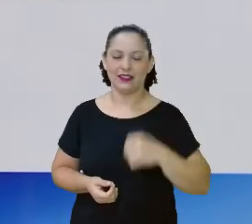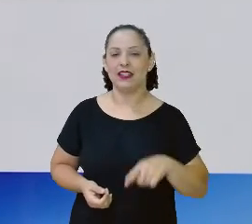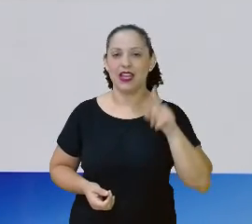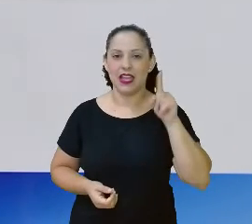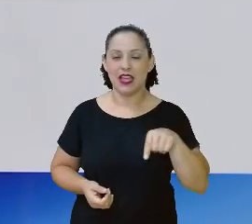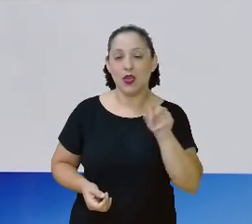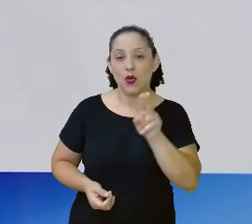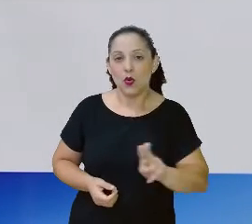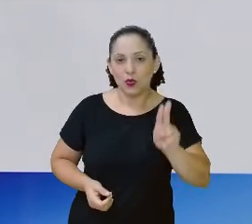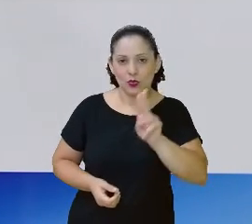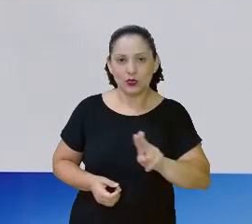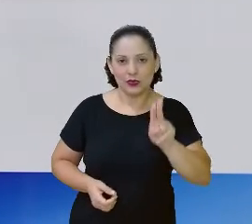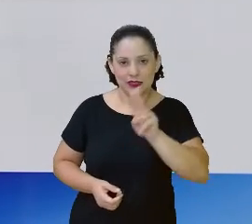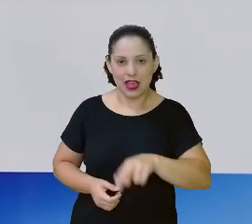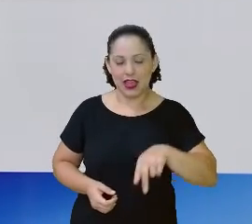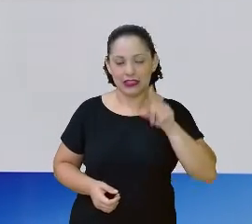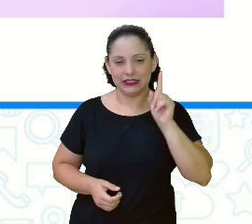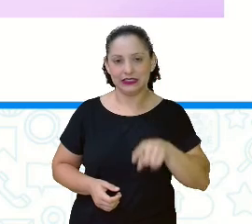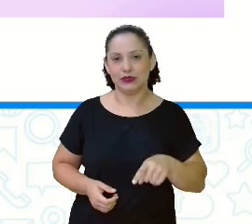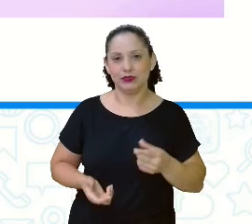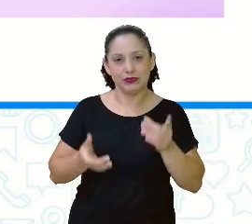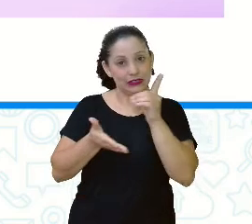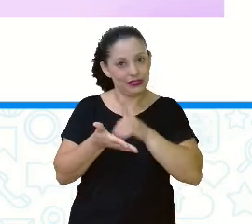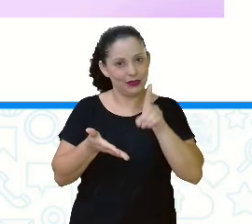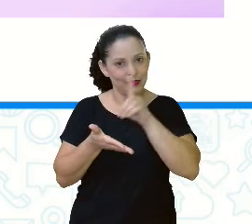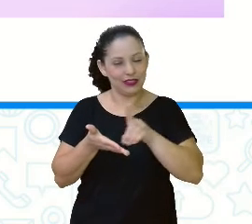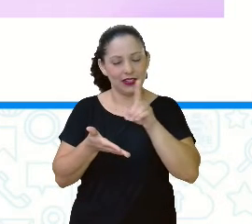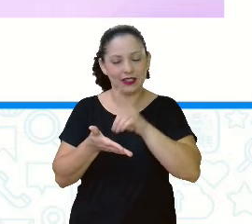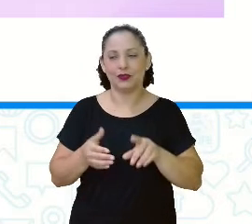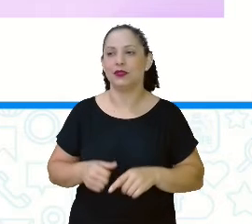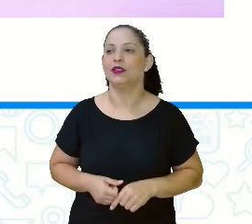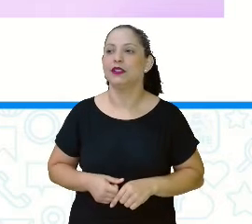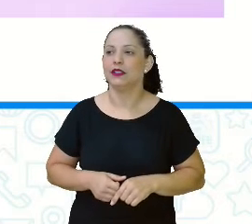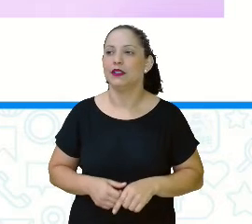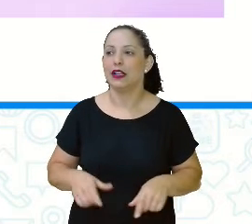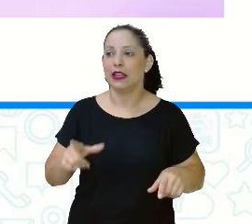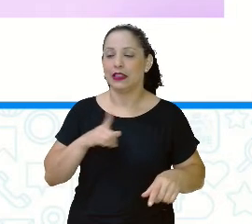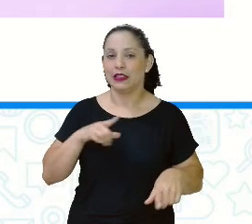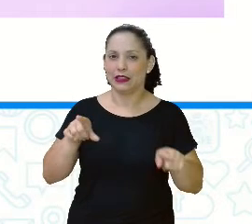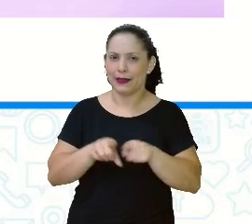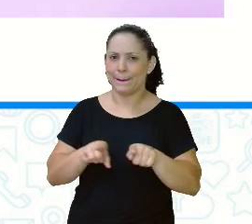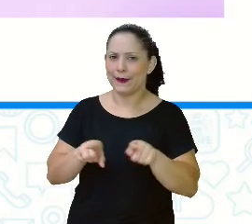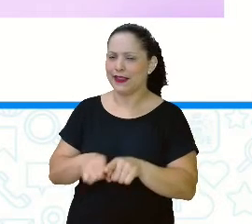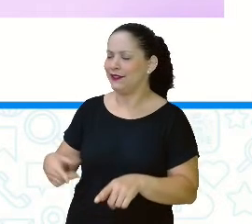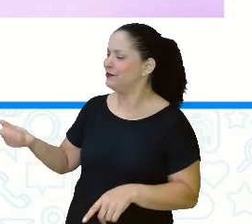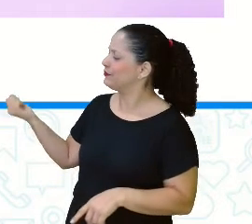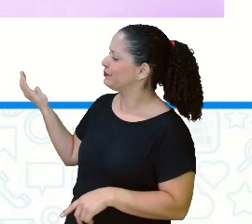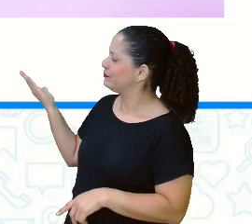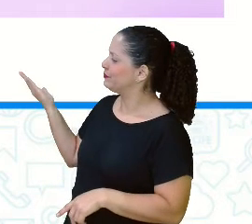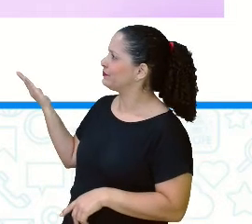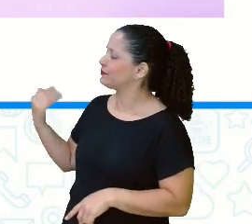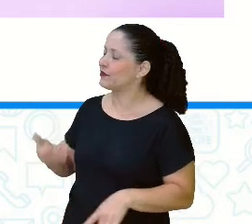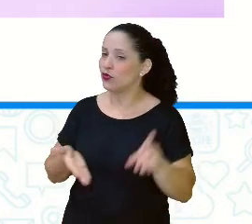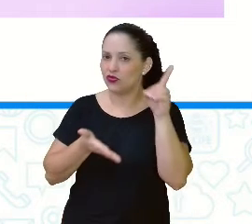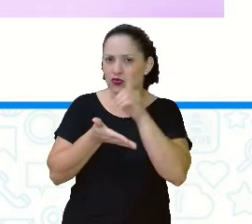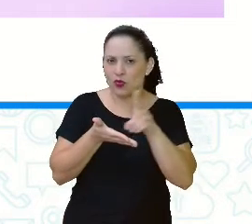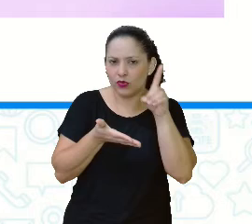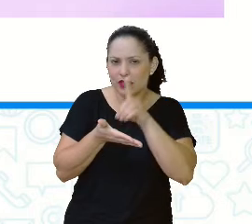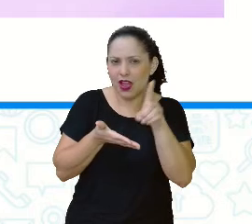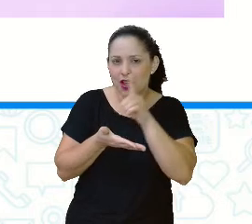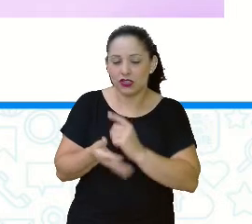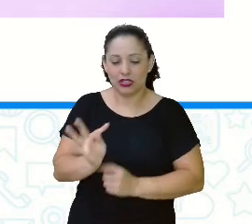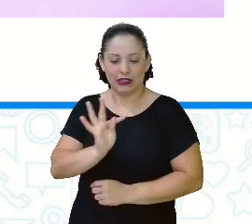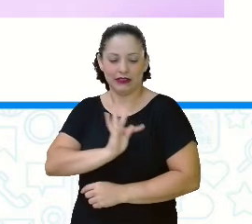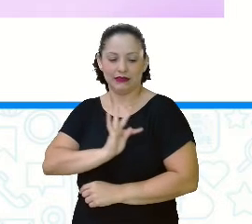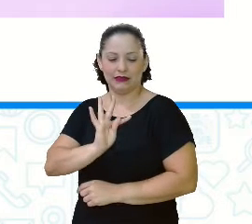ferramenta aí para vocês. Existem também os dicionários de termos técnicos, usados